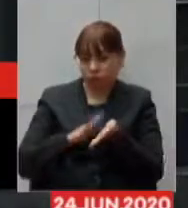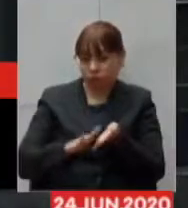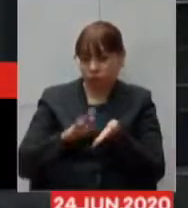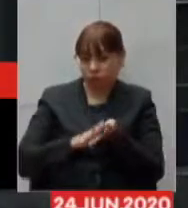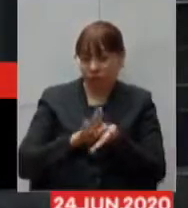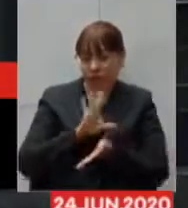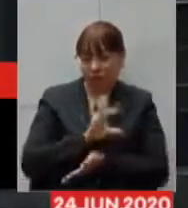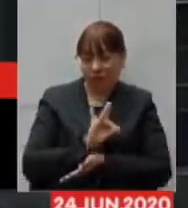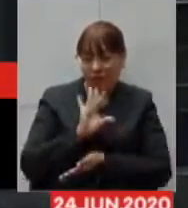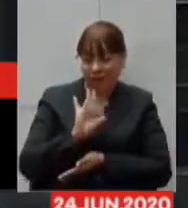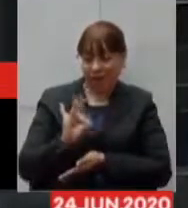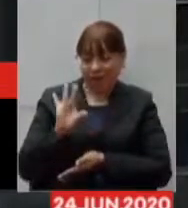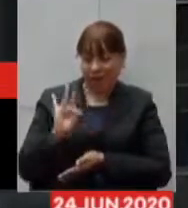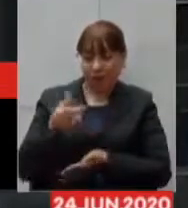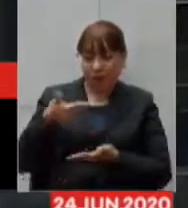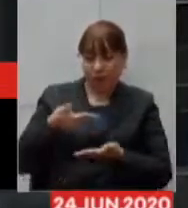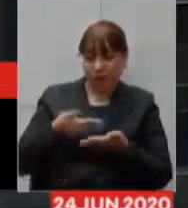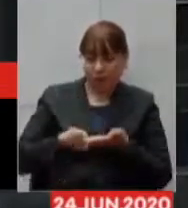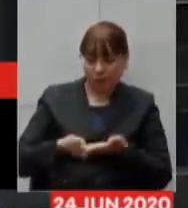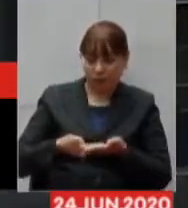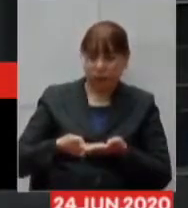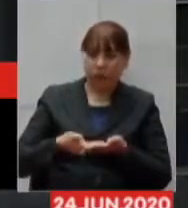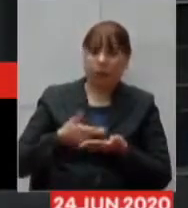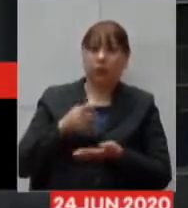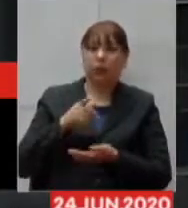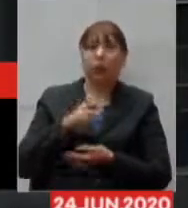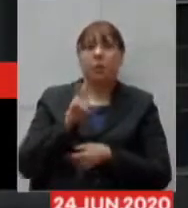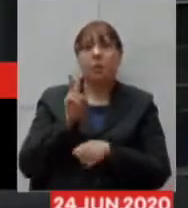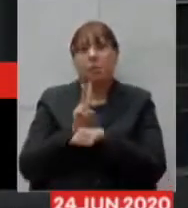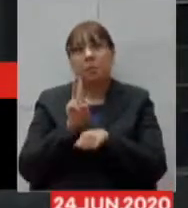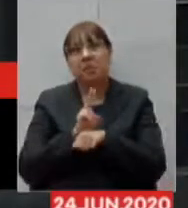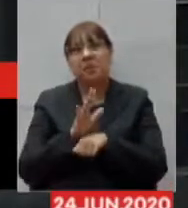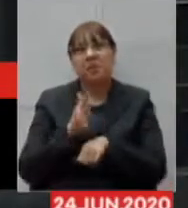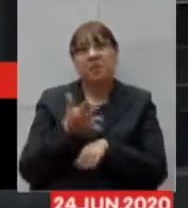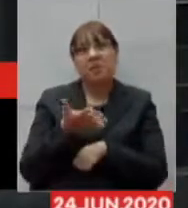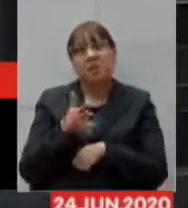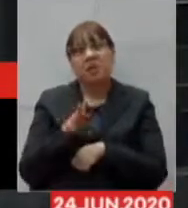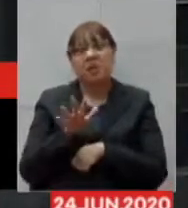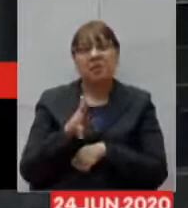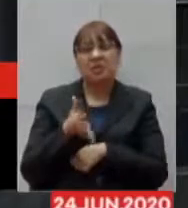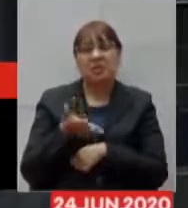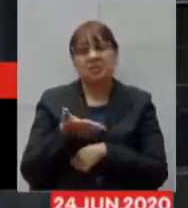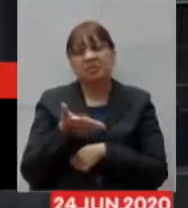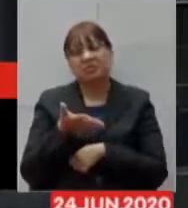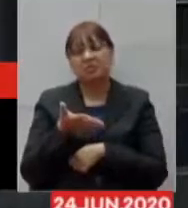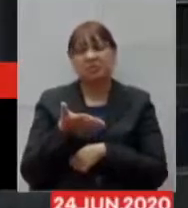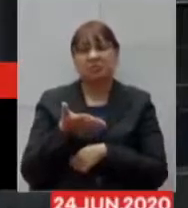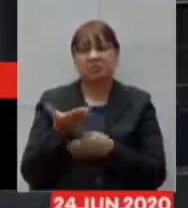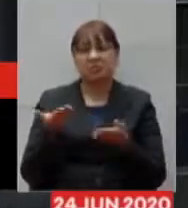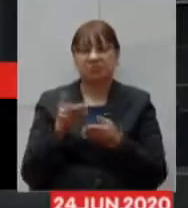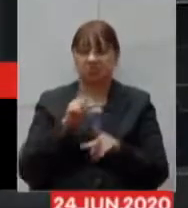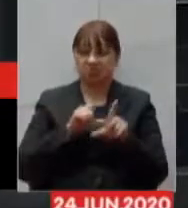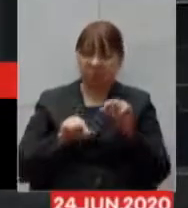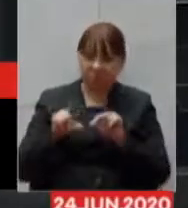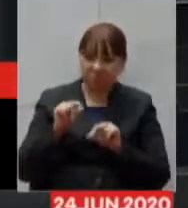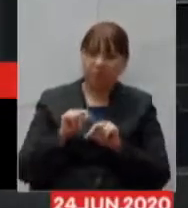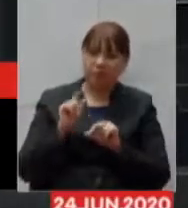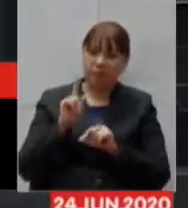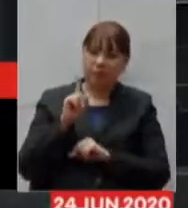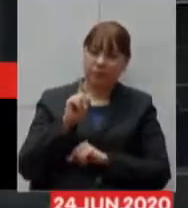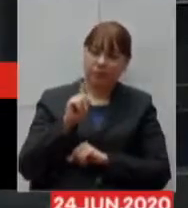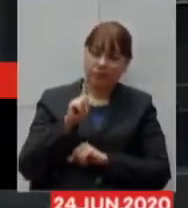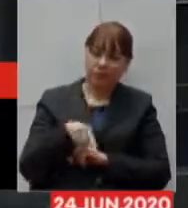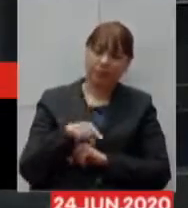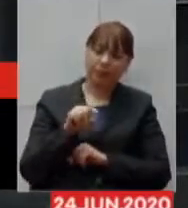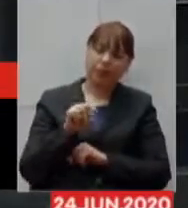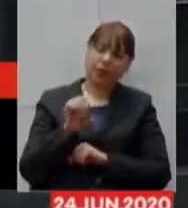leito que está sendo previsto nesta seleção da organização de saúde